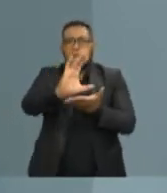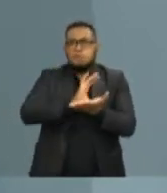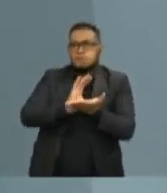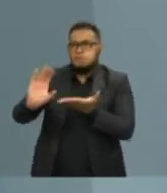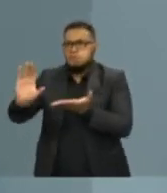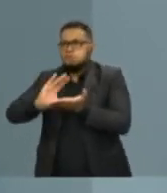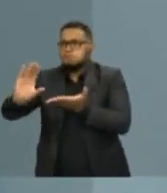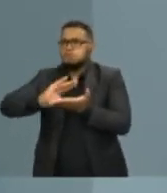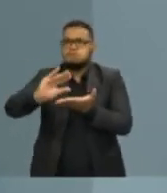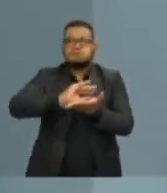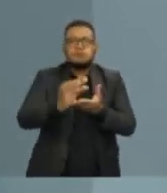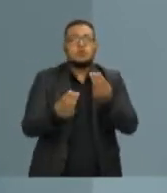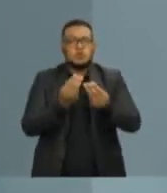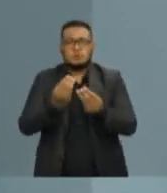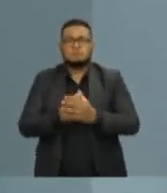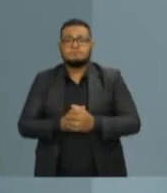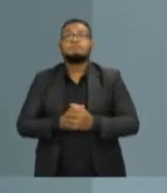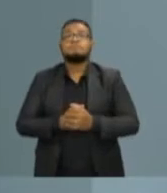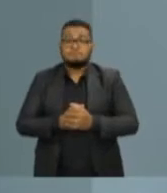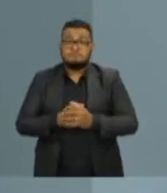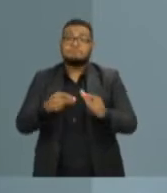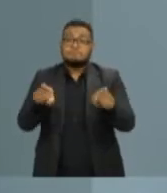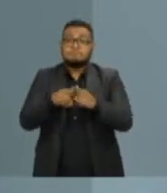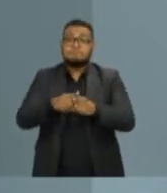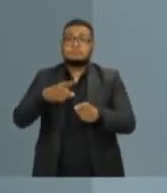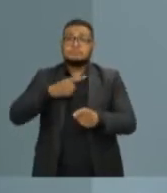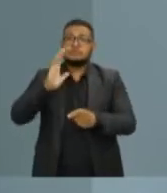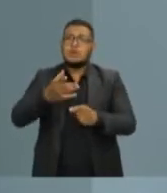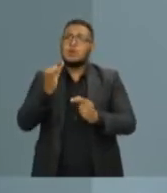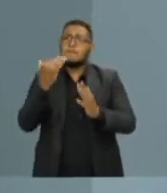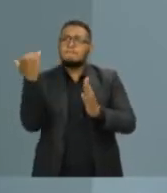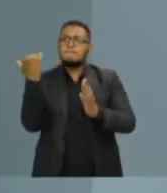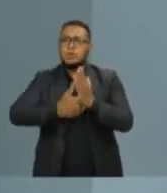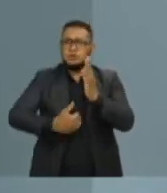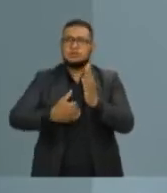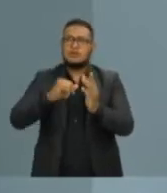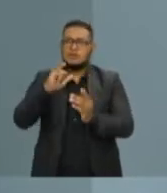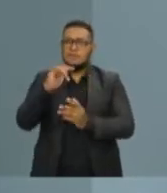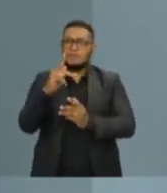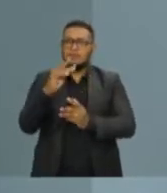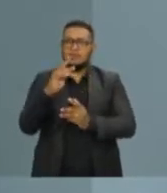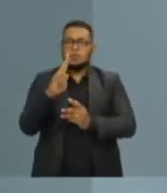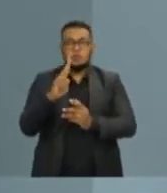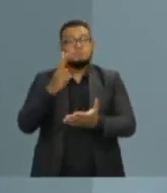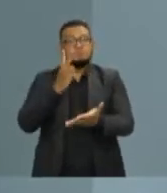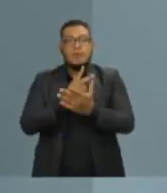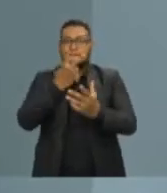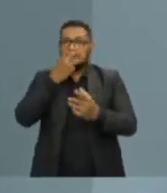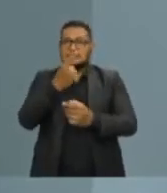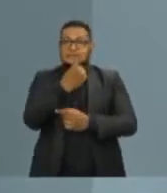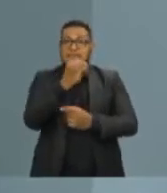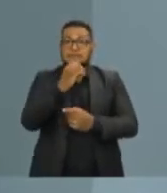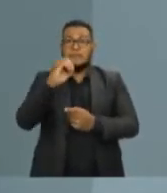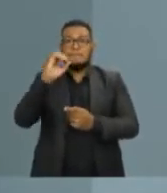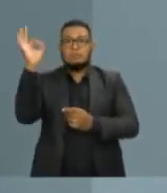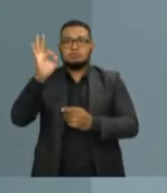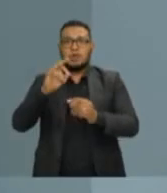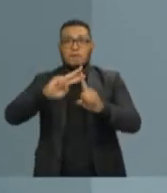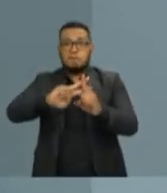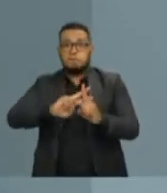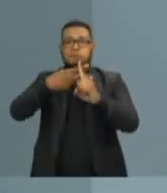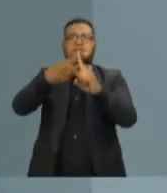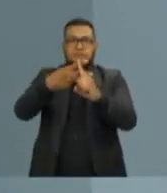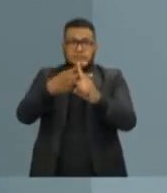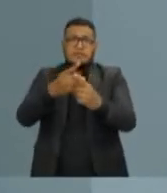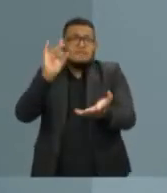aumentou sim o imposto predial e territorial urbano, IPTU, em 100% na cidade de Vitória. Isso é fato, é